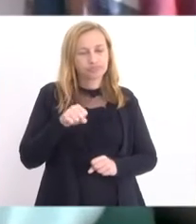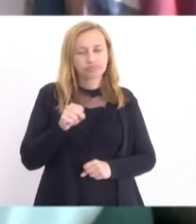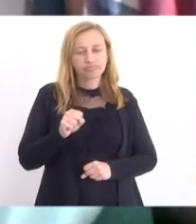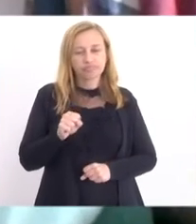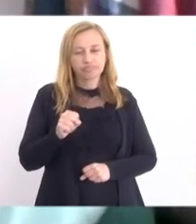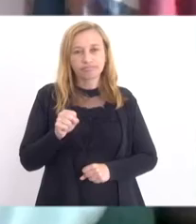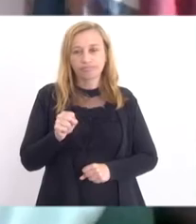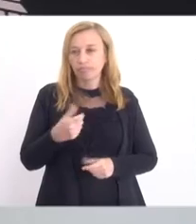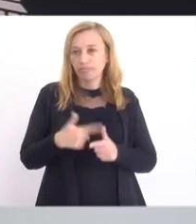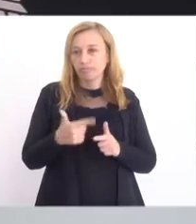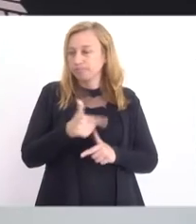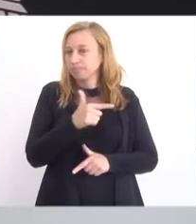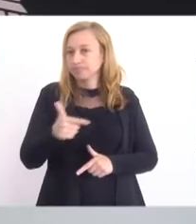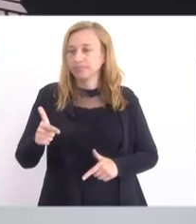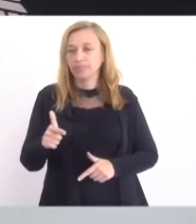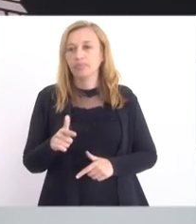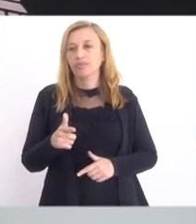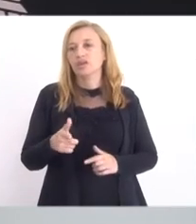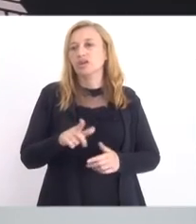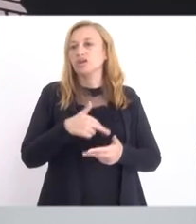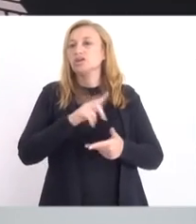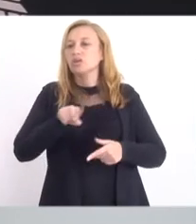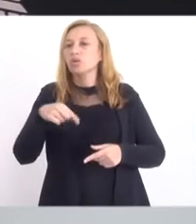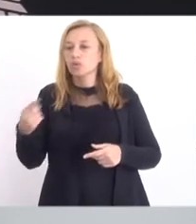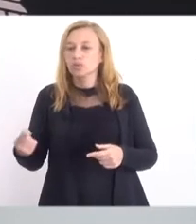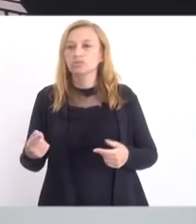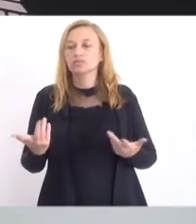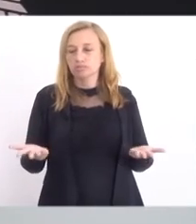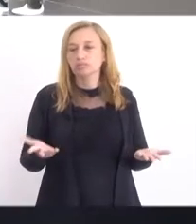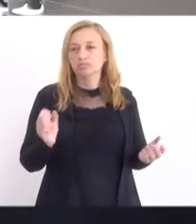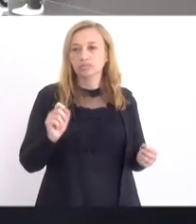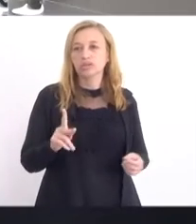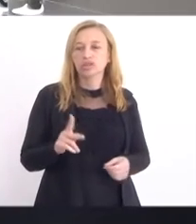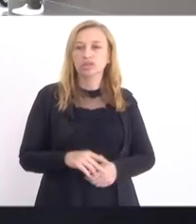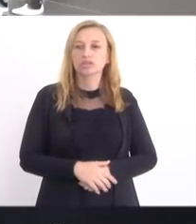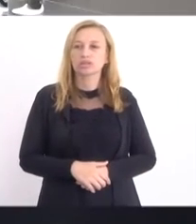problema nenhum. Tem tramitado outros com igual teor. Então,